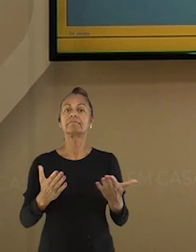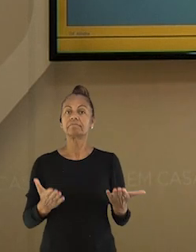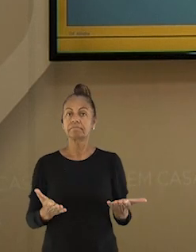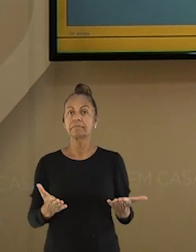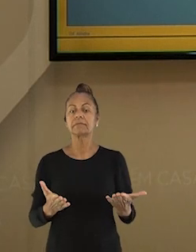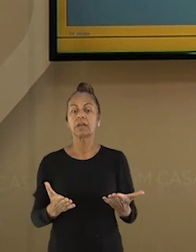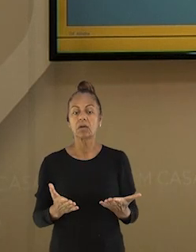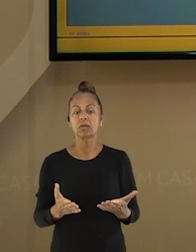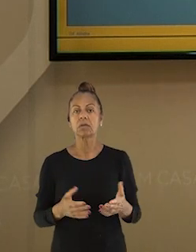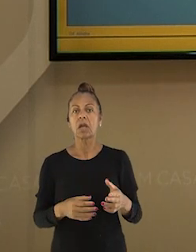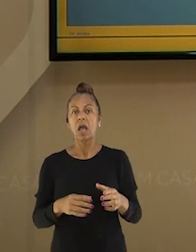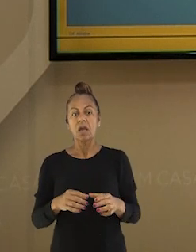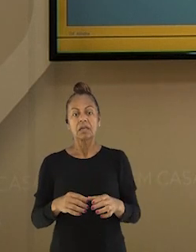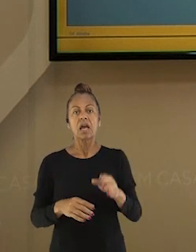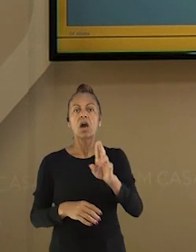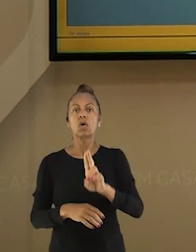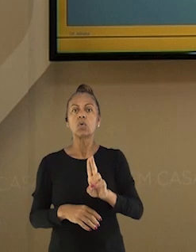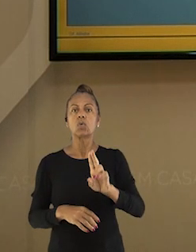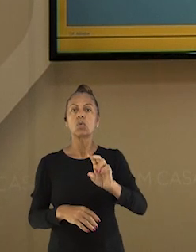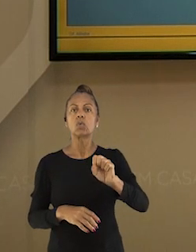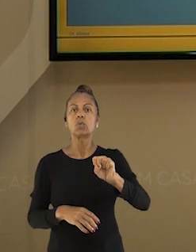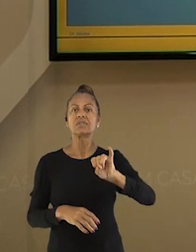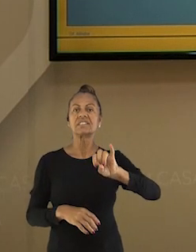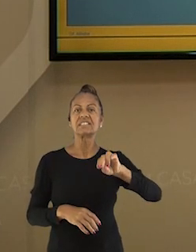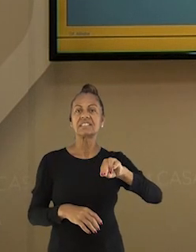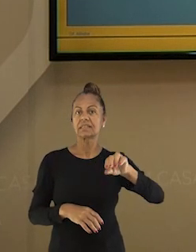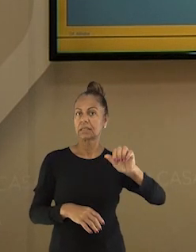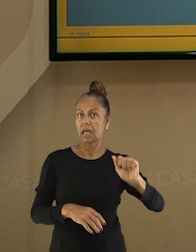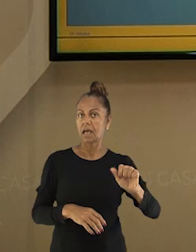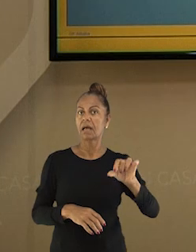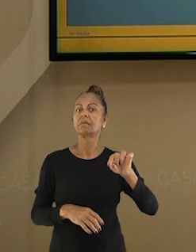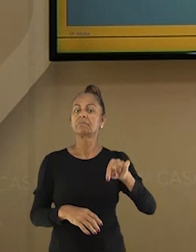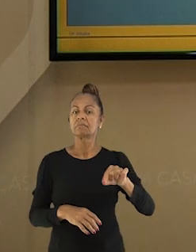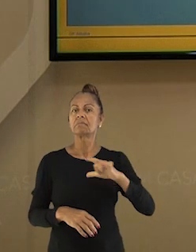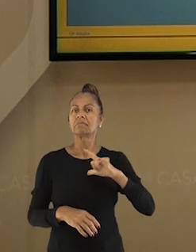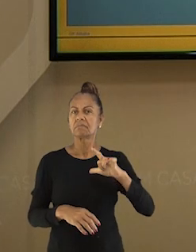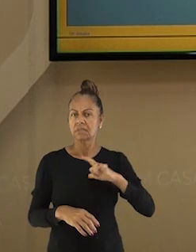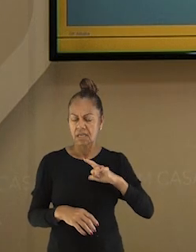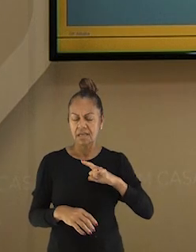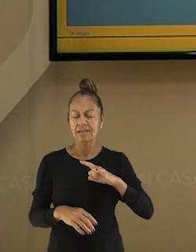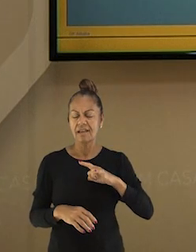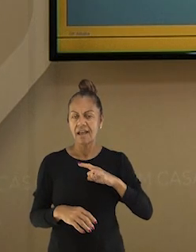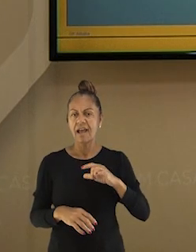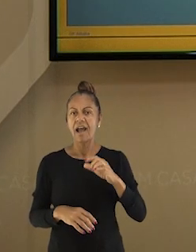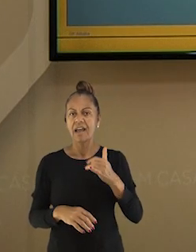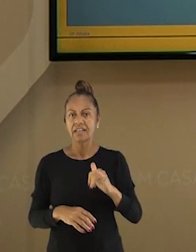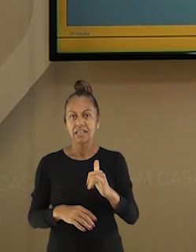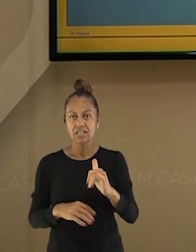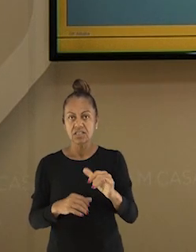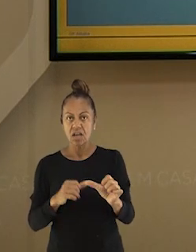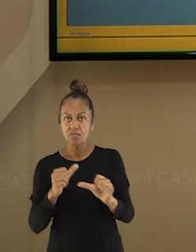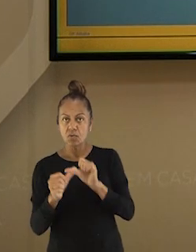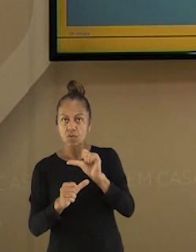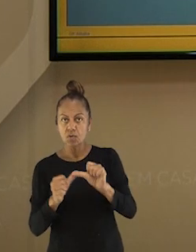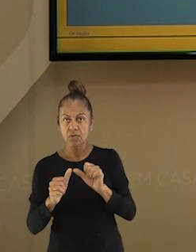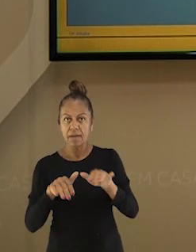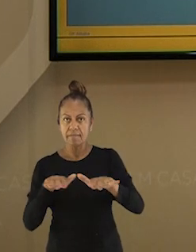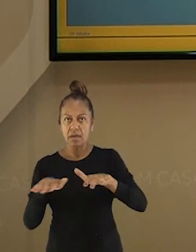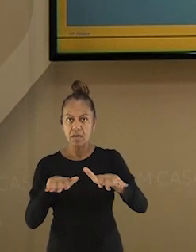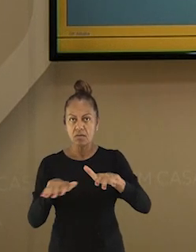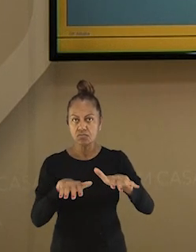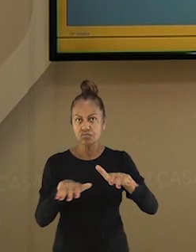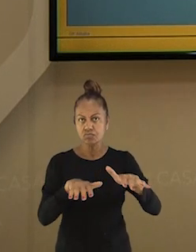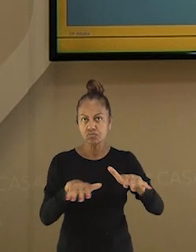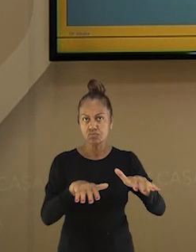das turbinas. Assim, na usina hidrelétrica, há uma transformação de energia mecânica que é produzida